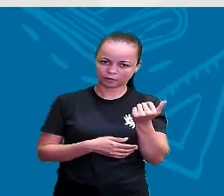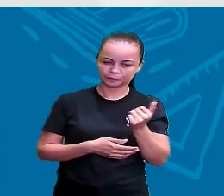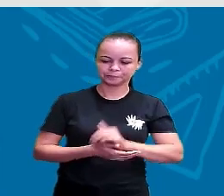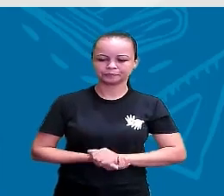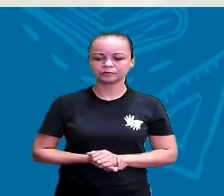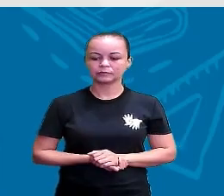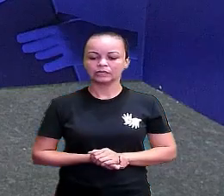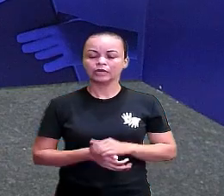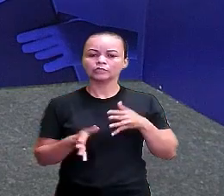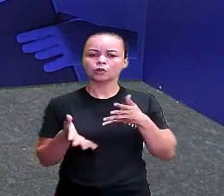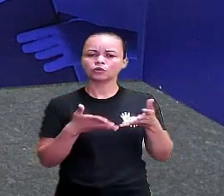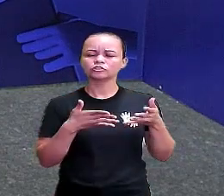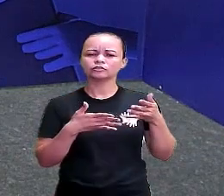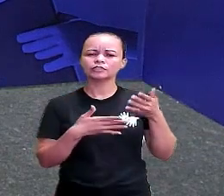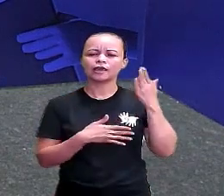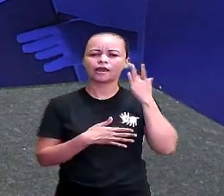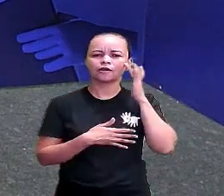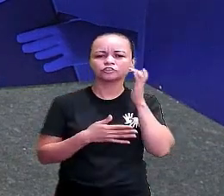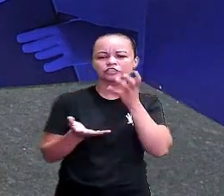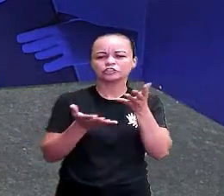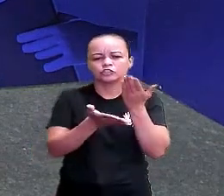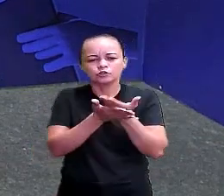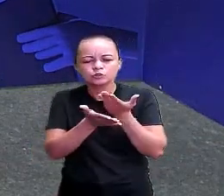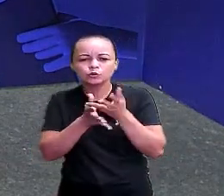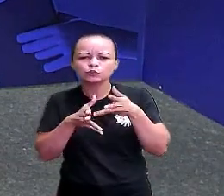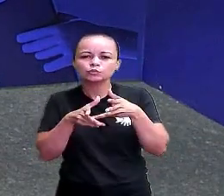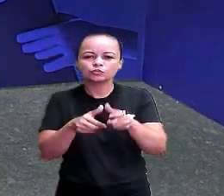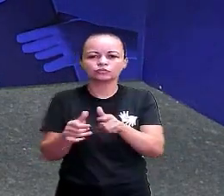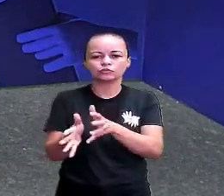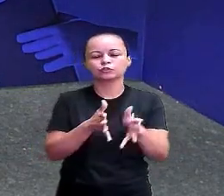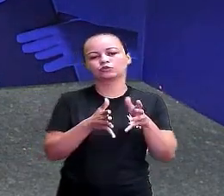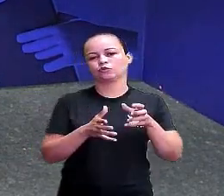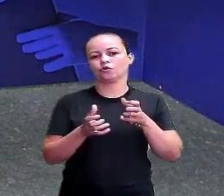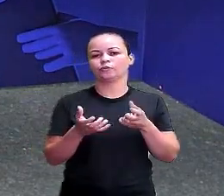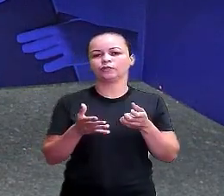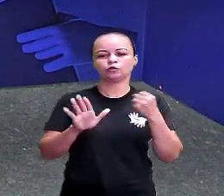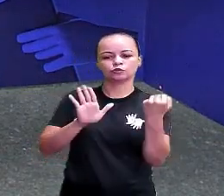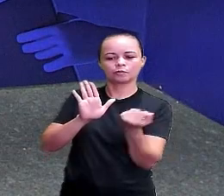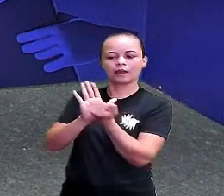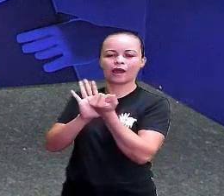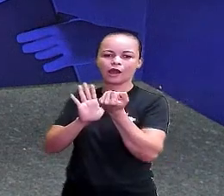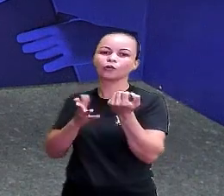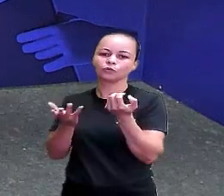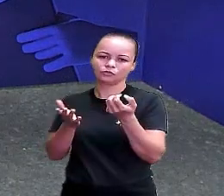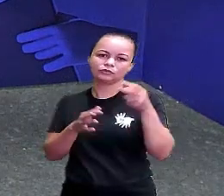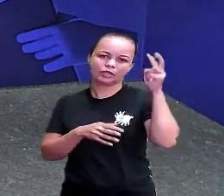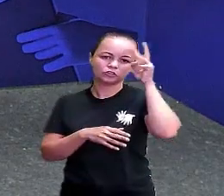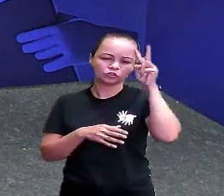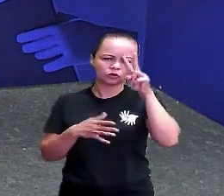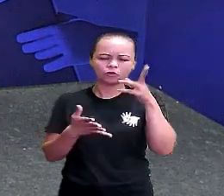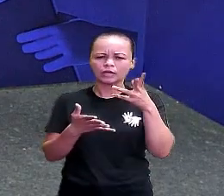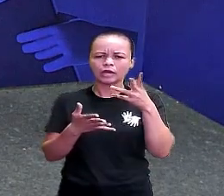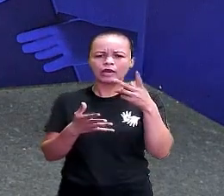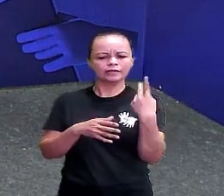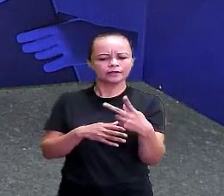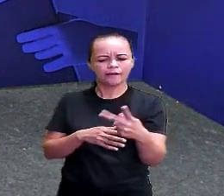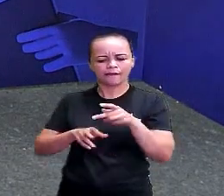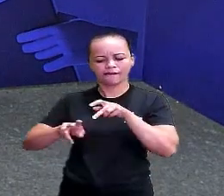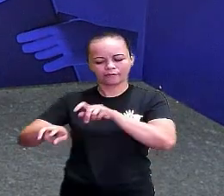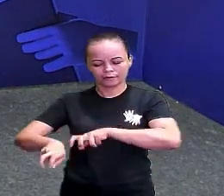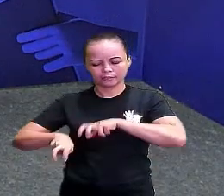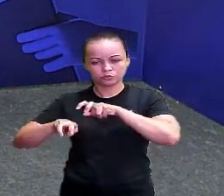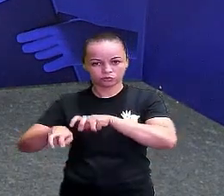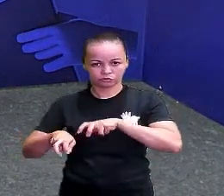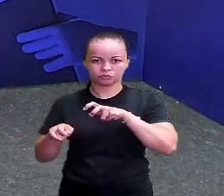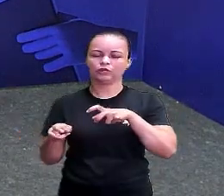estudou sobre marcos históricos, quem lembra? E a agricultura, ela foi um grande marco histórico pra humanidade